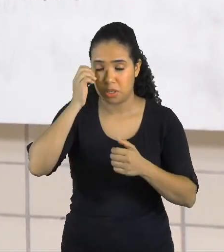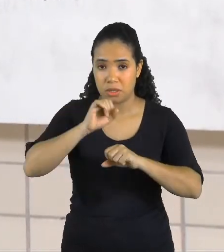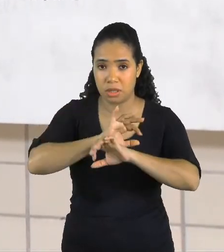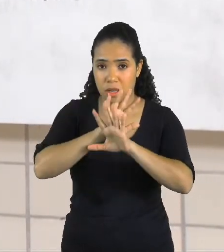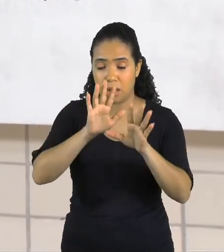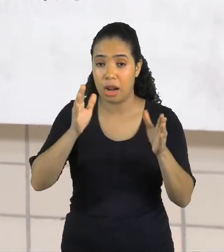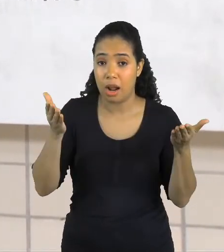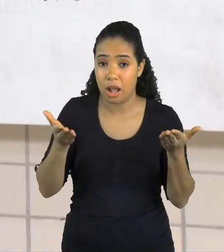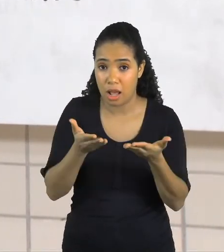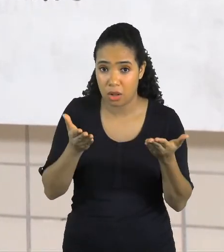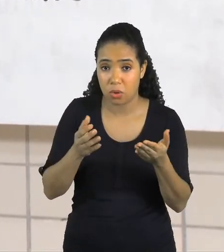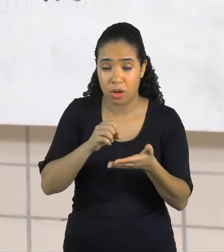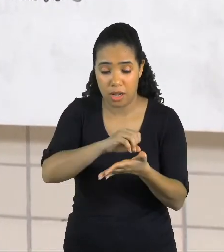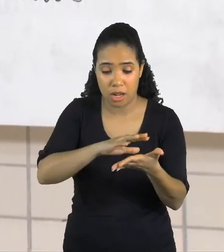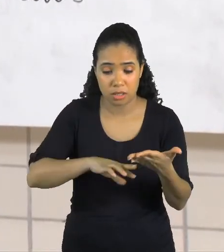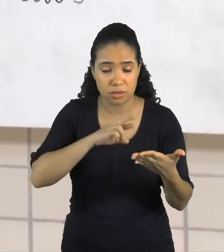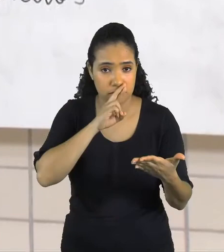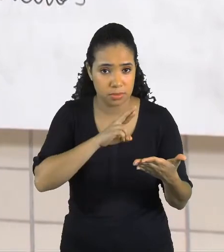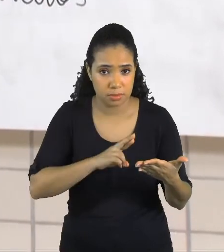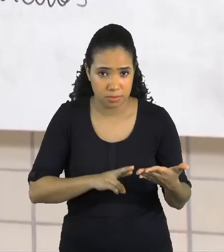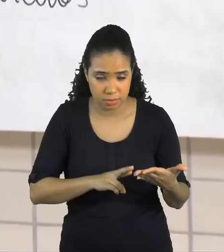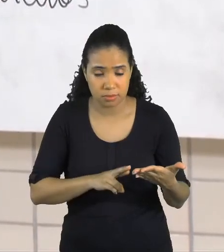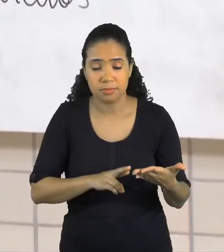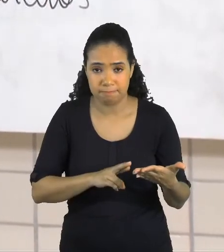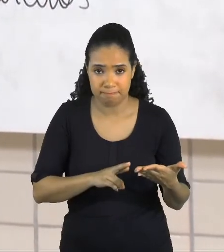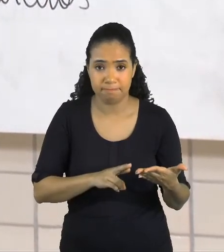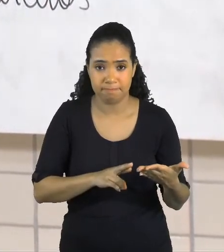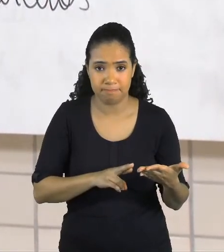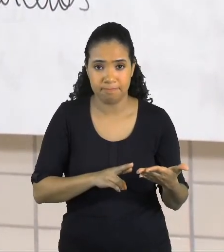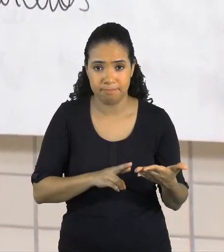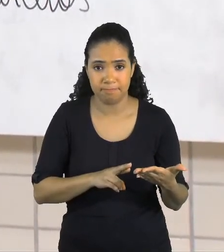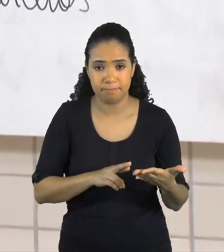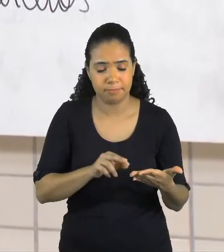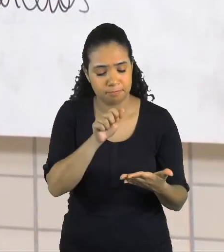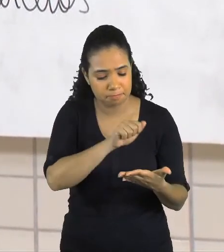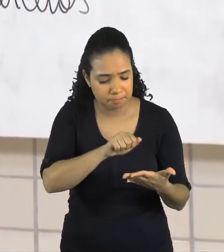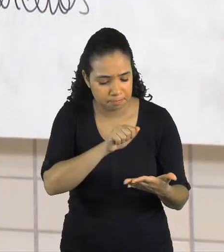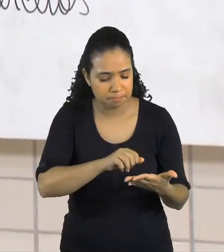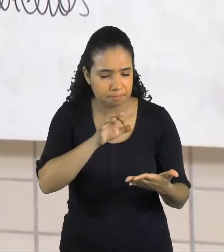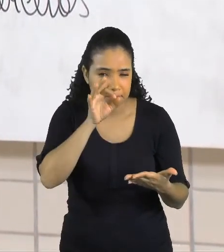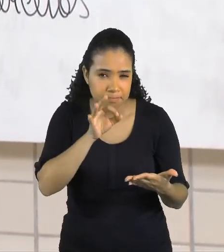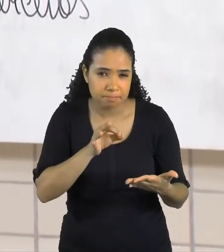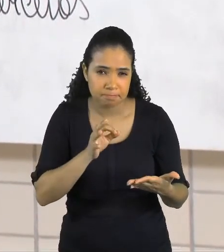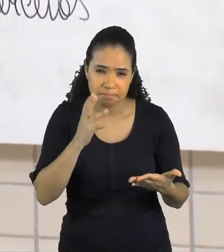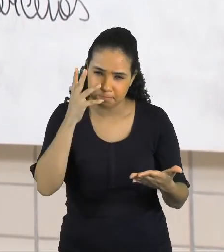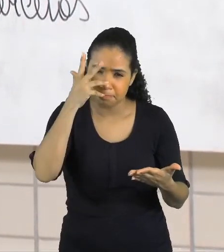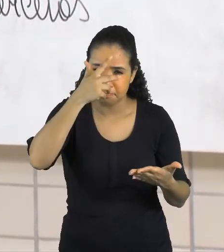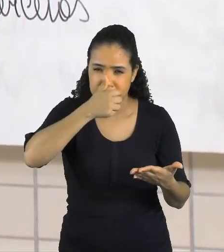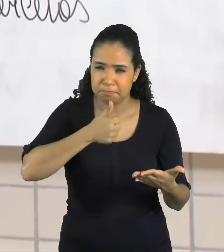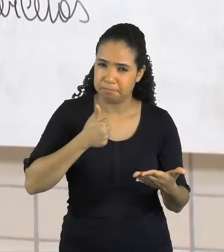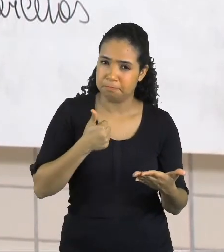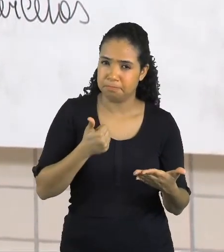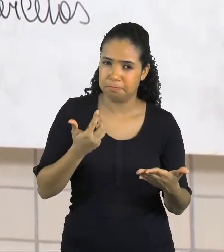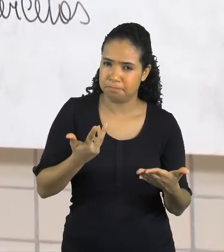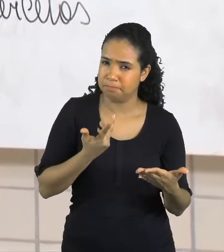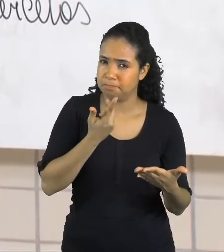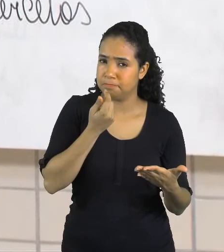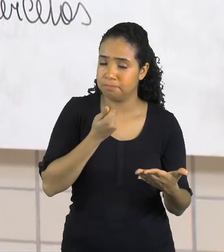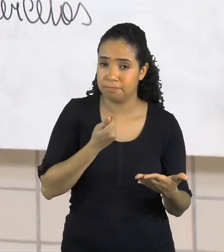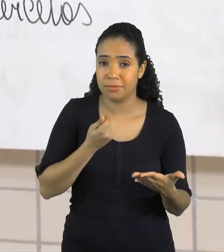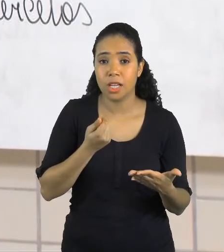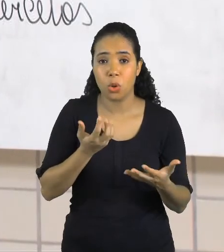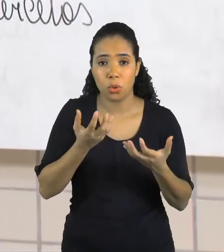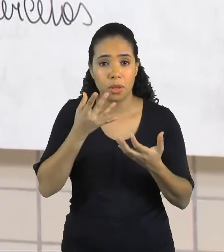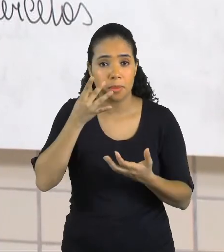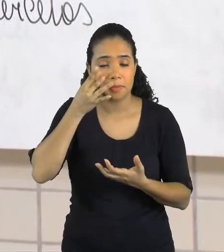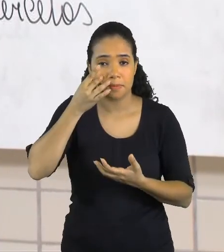Agora, façam as atividades do bloco. Façam com capricho. E quero a presença de vocês